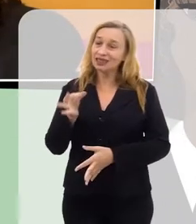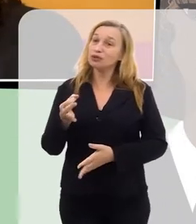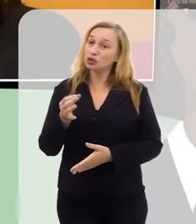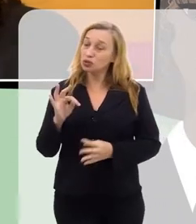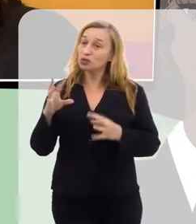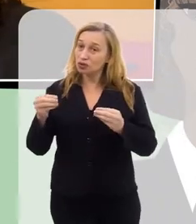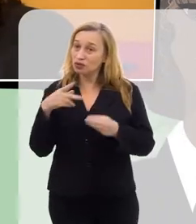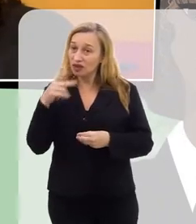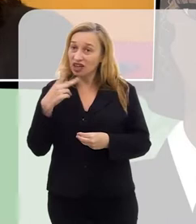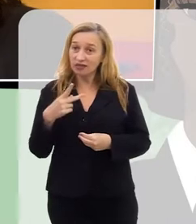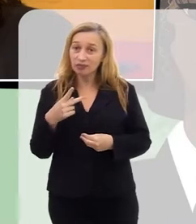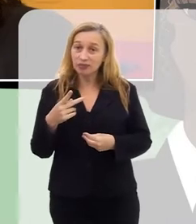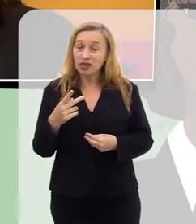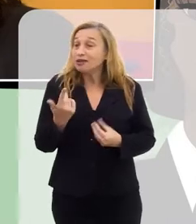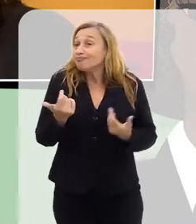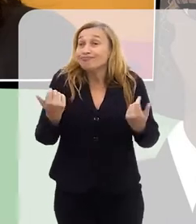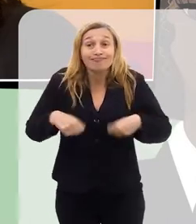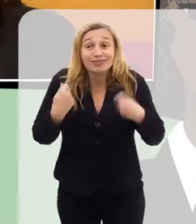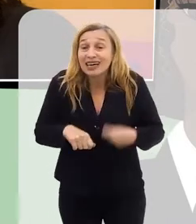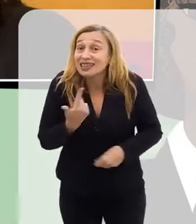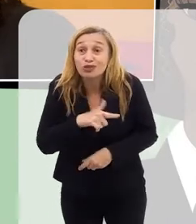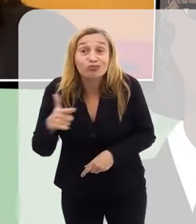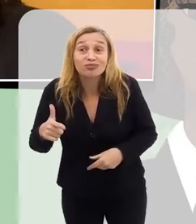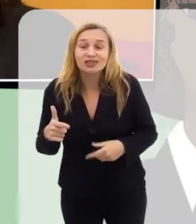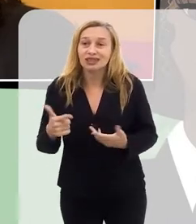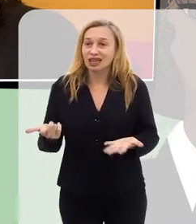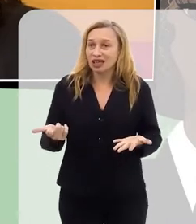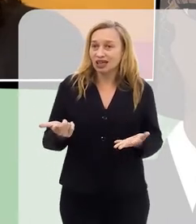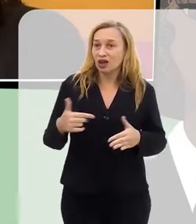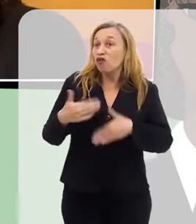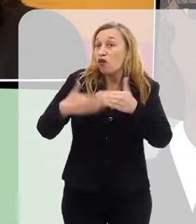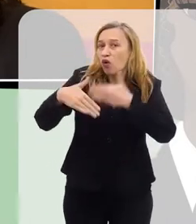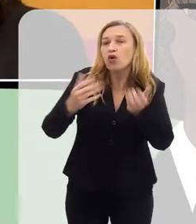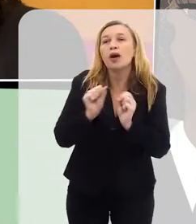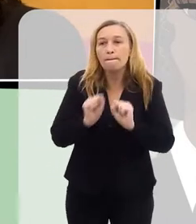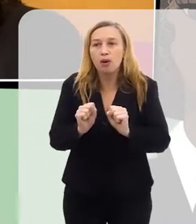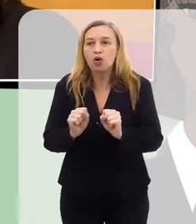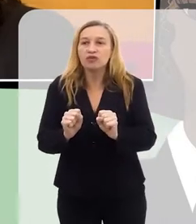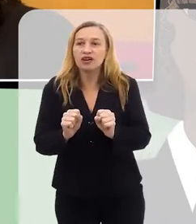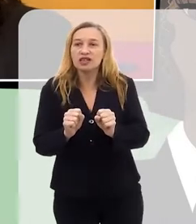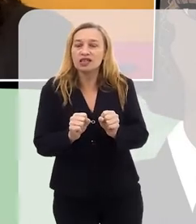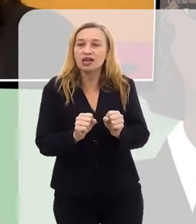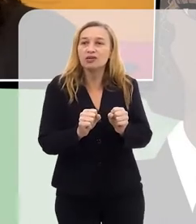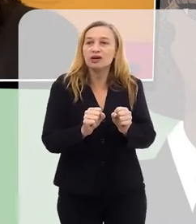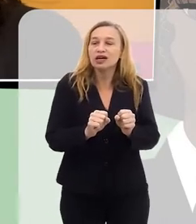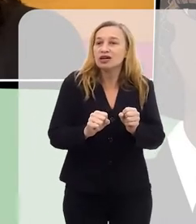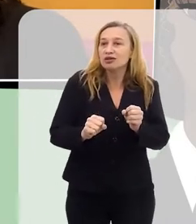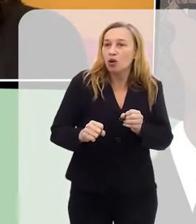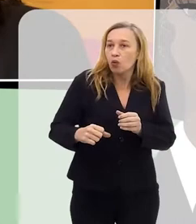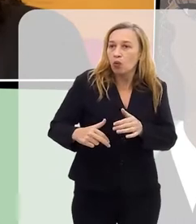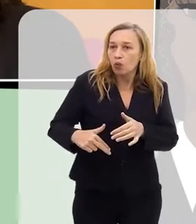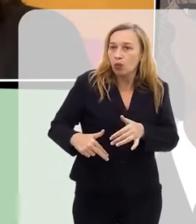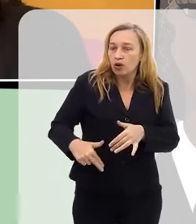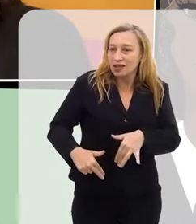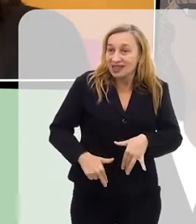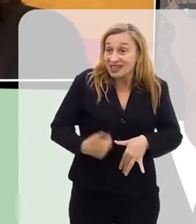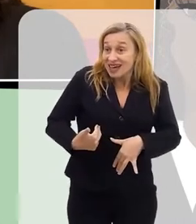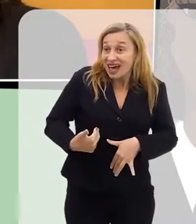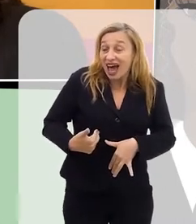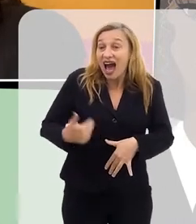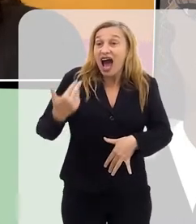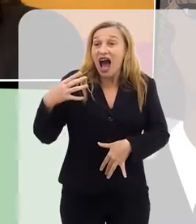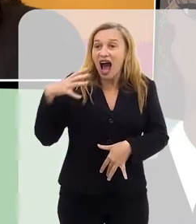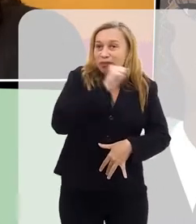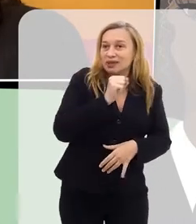falando pra você. Não tem necessidade, a ciência evoluiu. A gente pode ir fazer uma cesárea super rápida e resolver